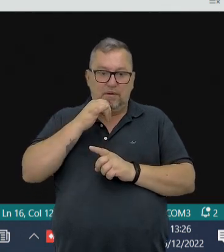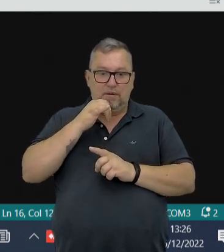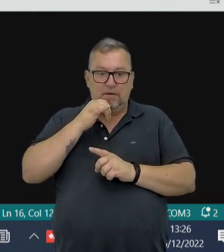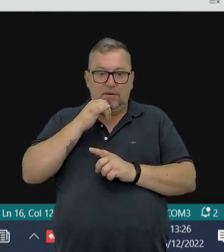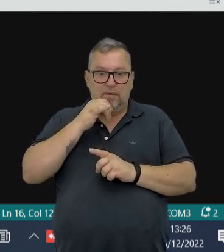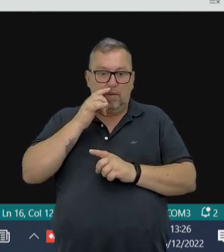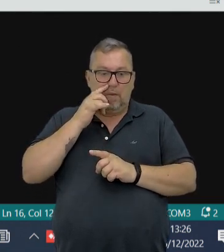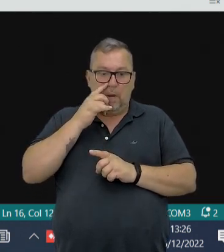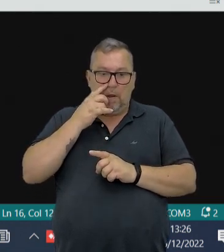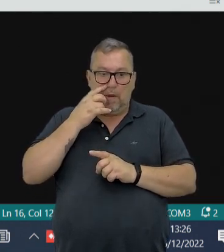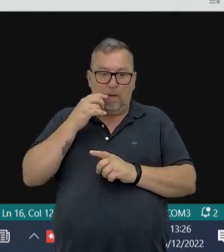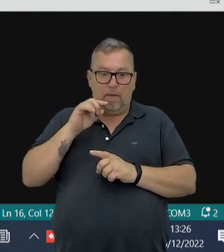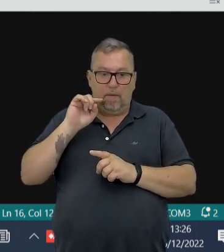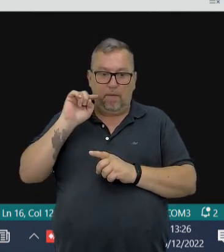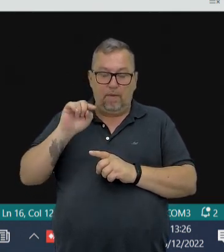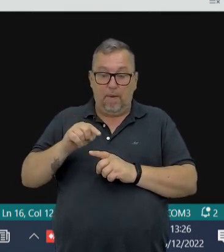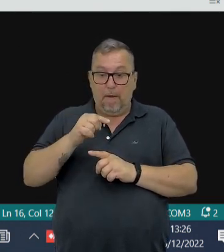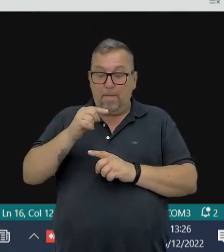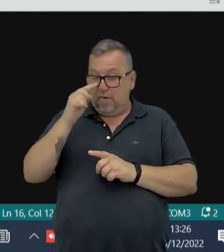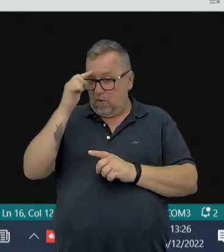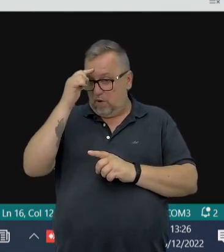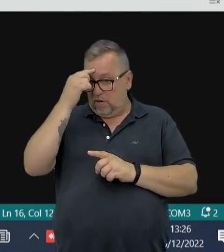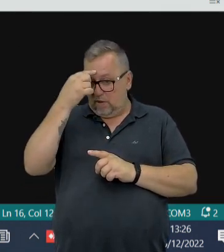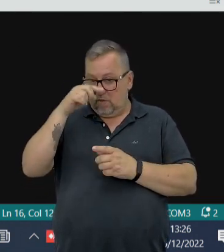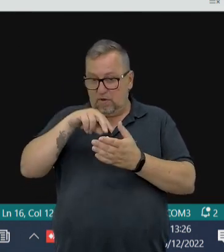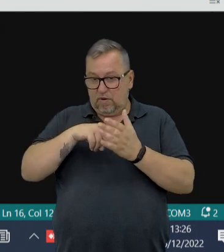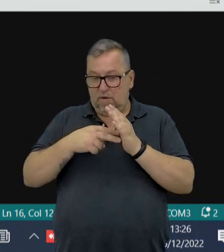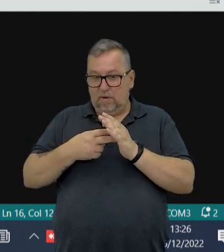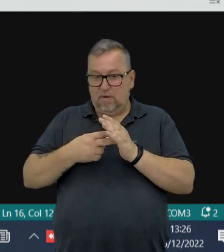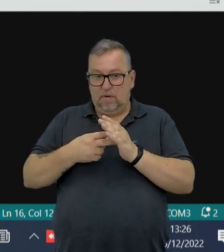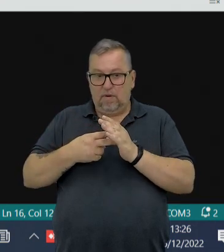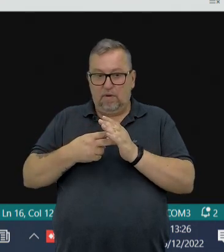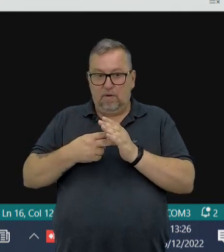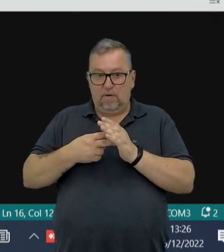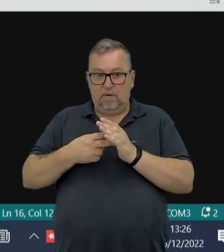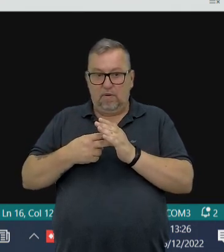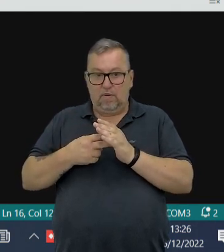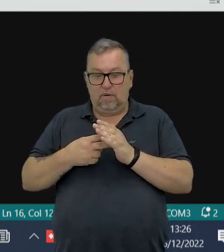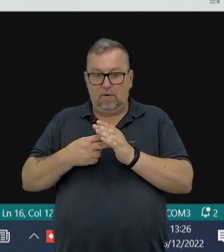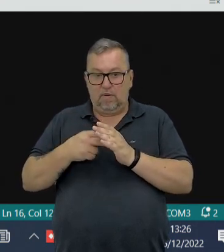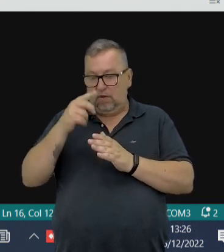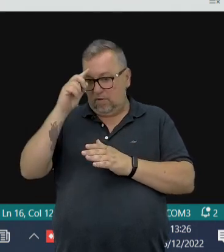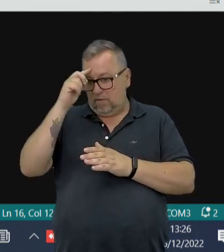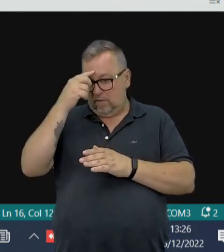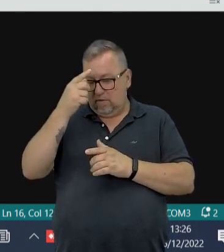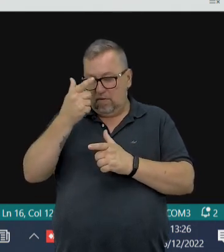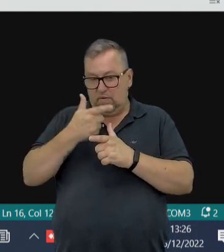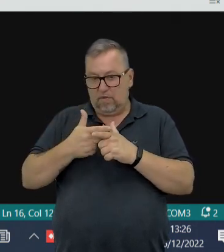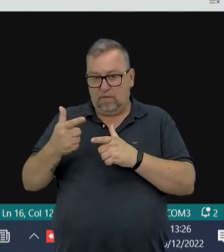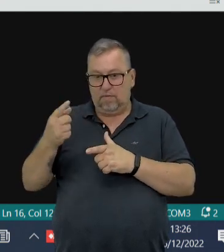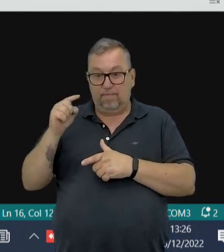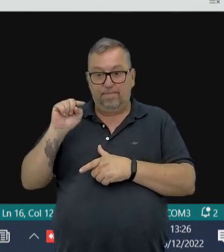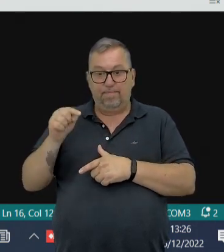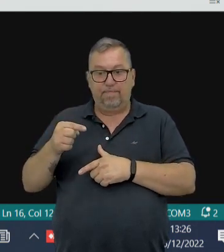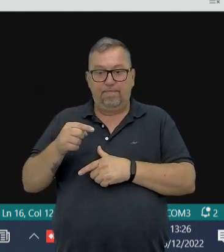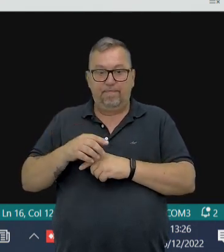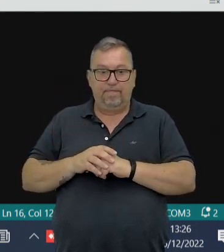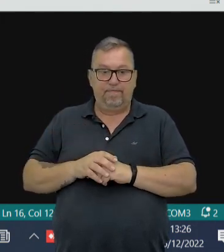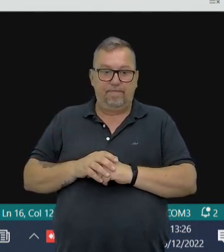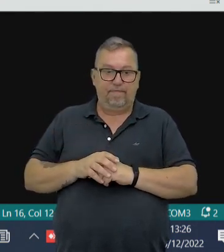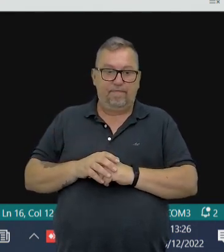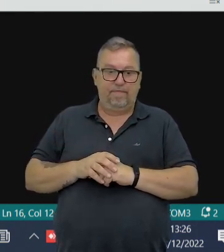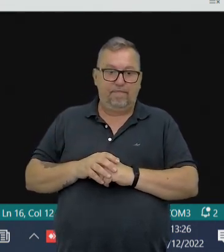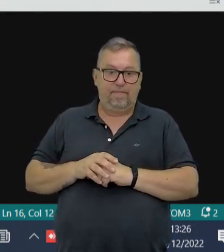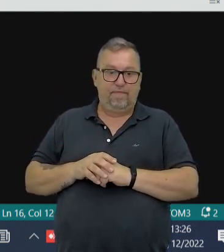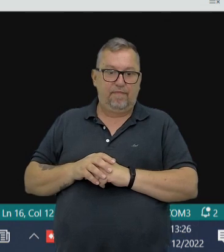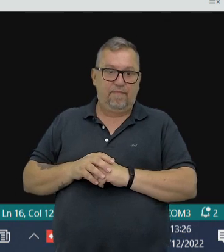porque mil milissegundos é o segundo dividido em mil partes. Tá? Então, é assim que a